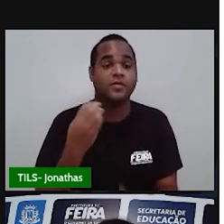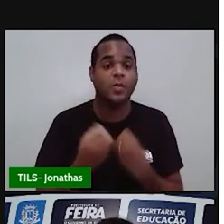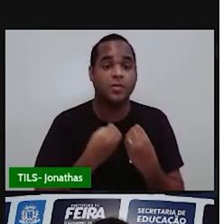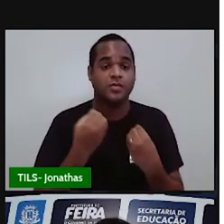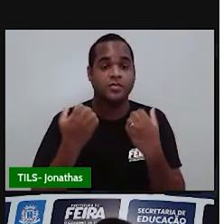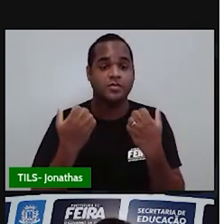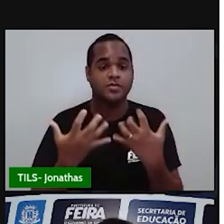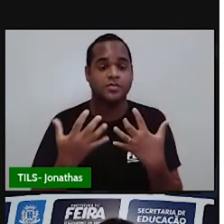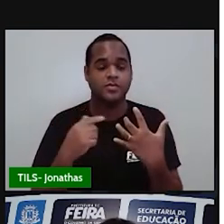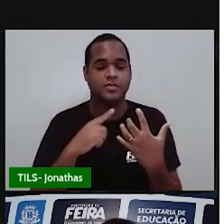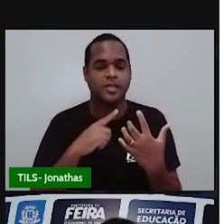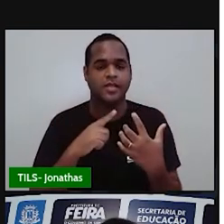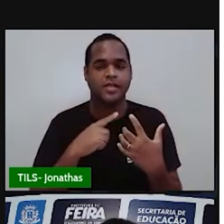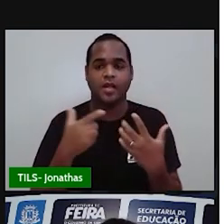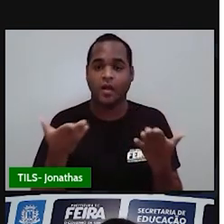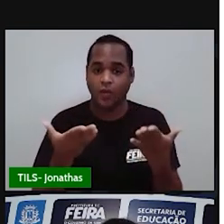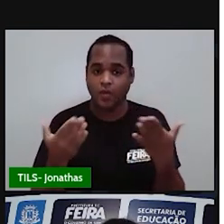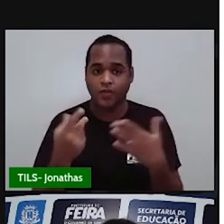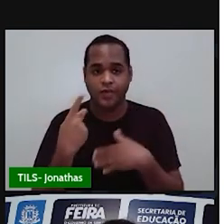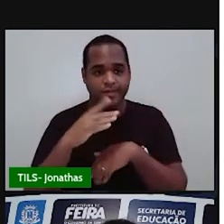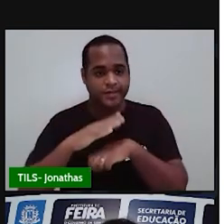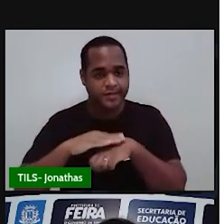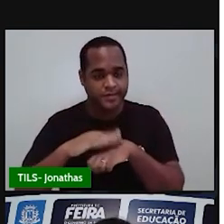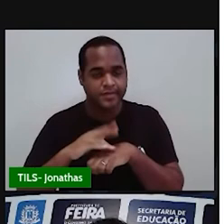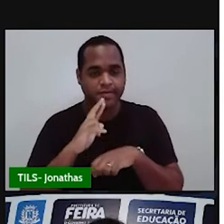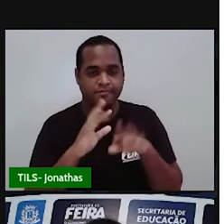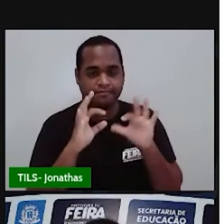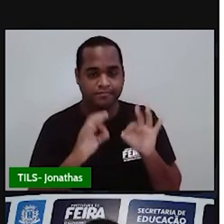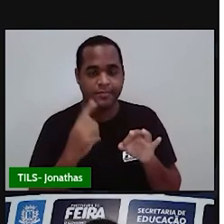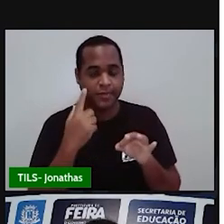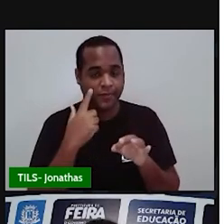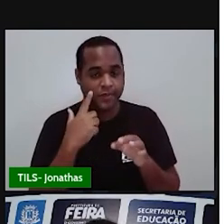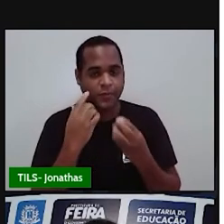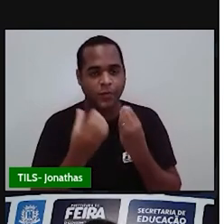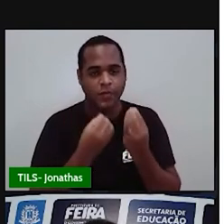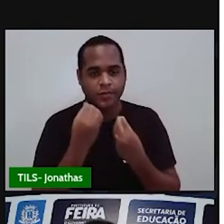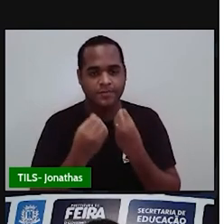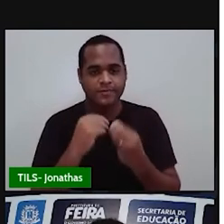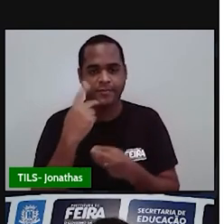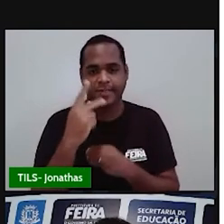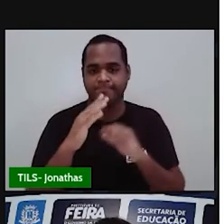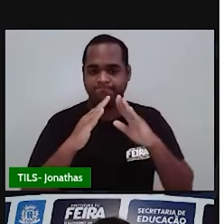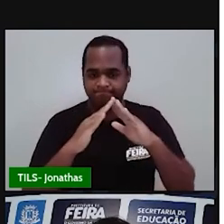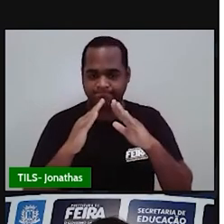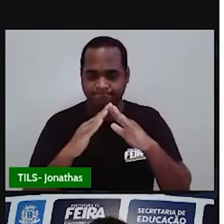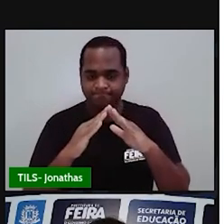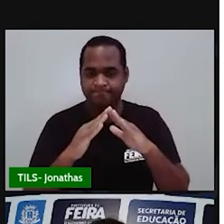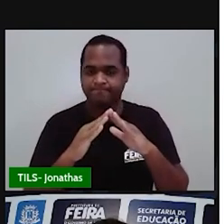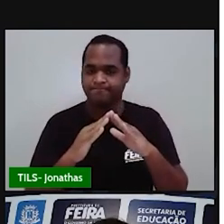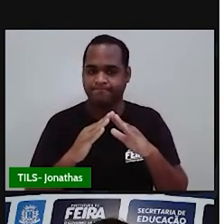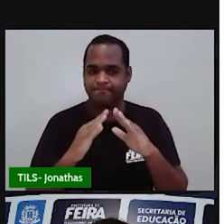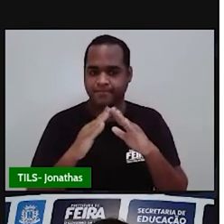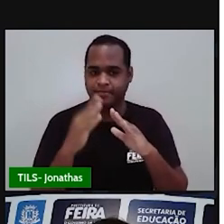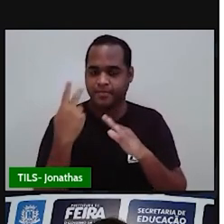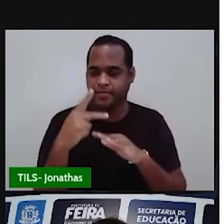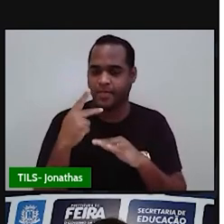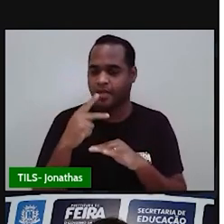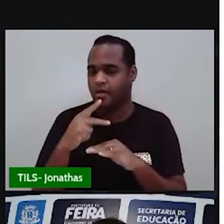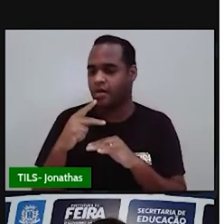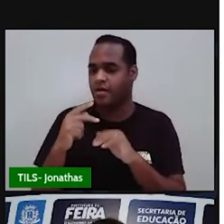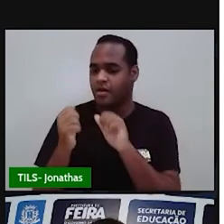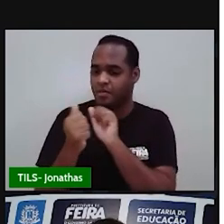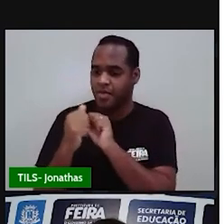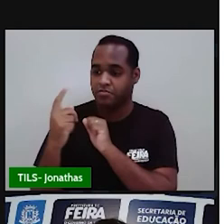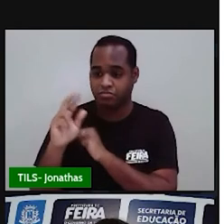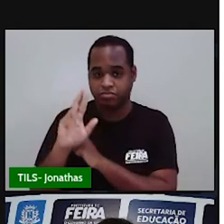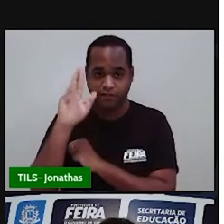Agora, o você vai fazer? Você vai fazer um levantamento aí na sua casa. Você pode até pedir ajuda aí agora do